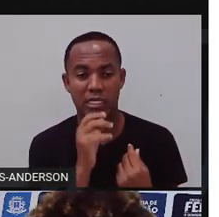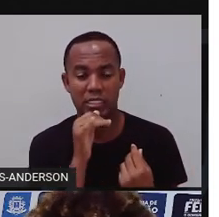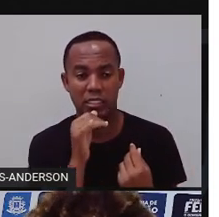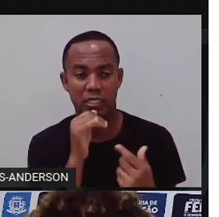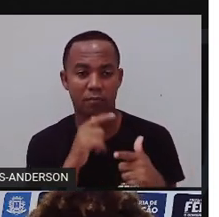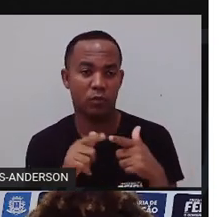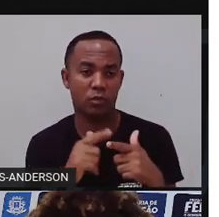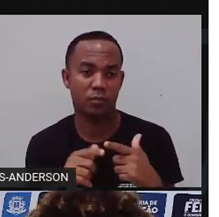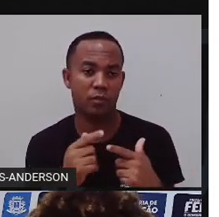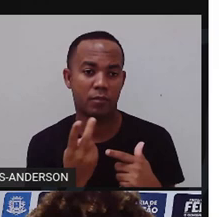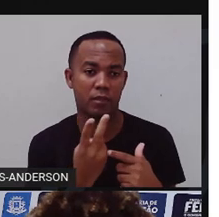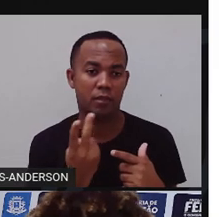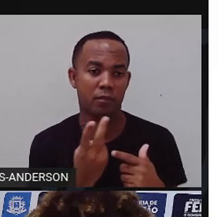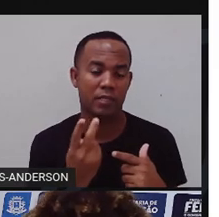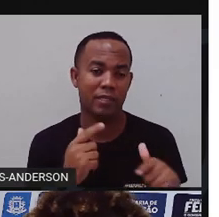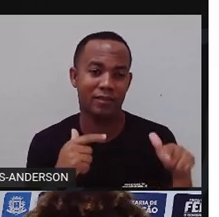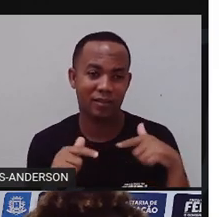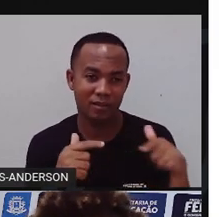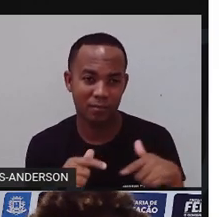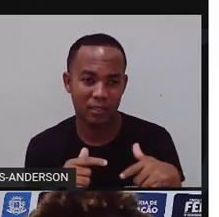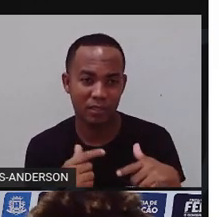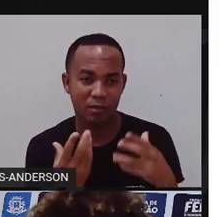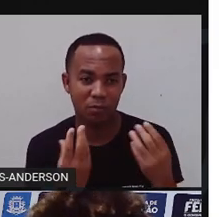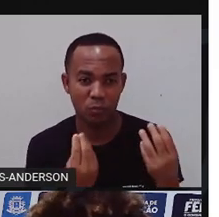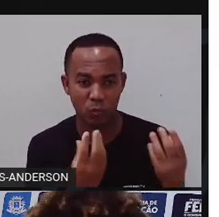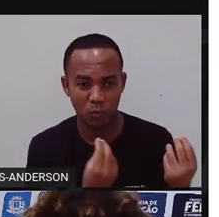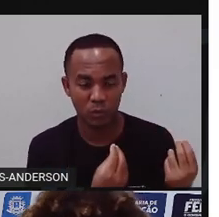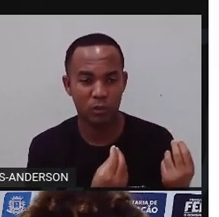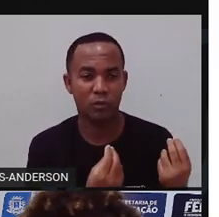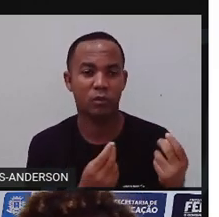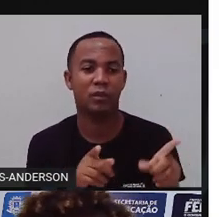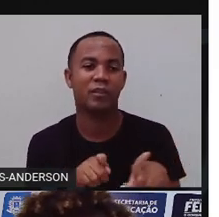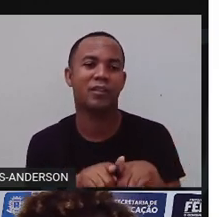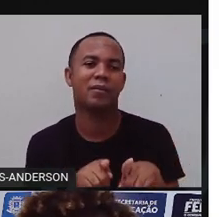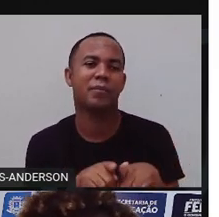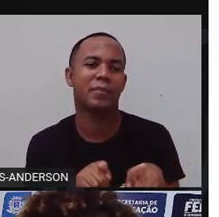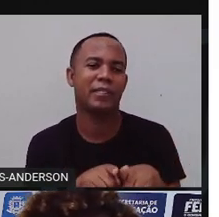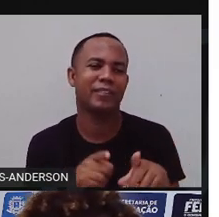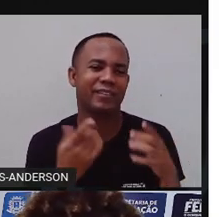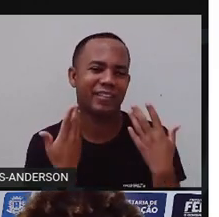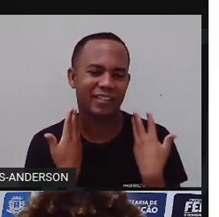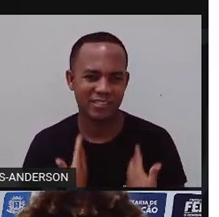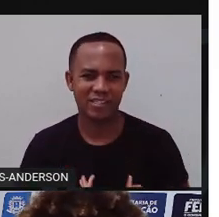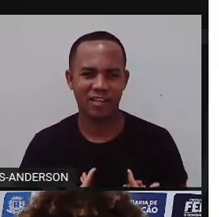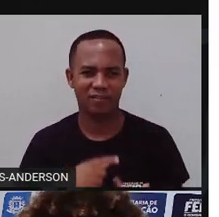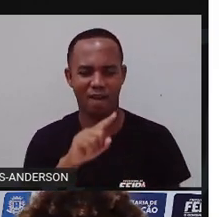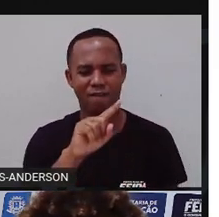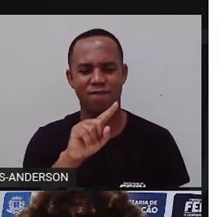pausa entre as coisas que eu estou falando, eu vou utilizar uma vírgula.